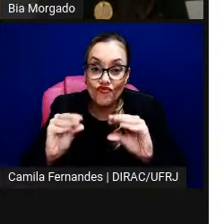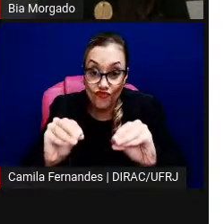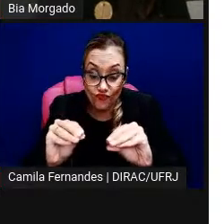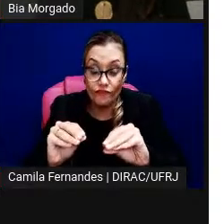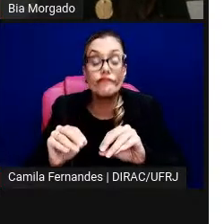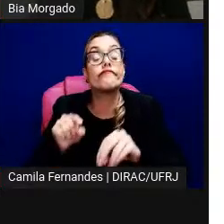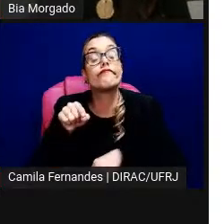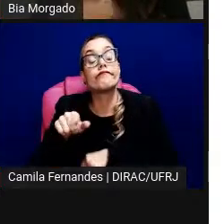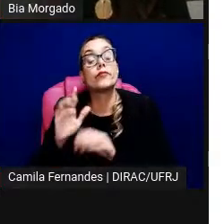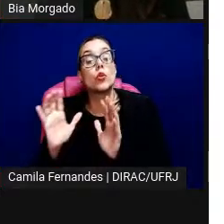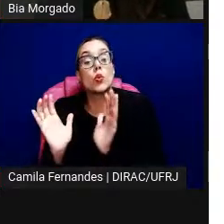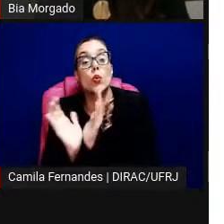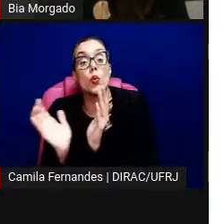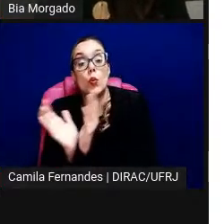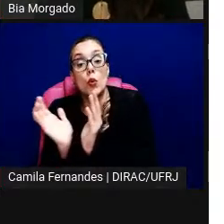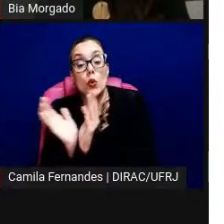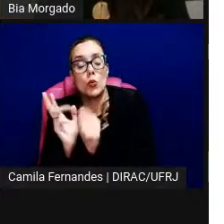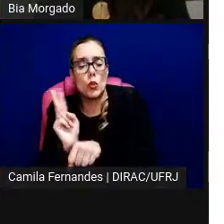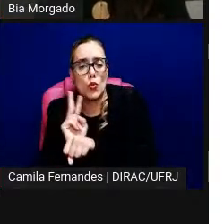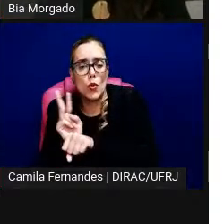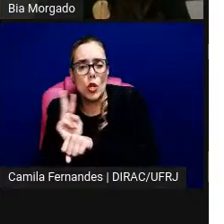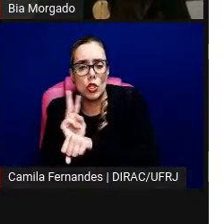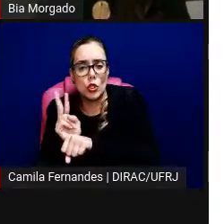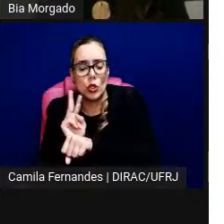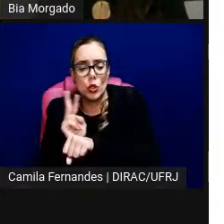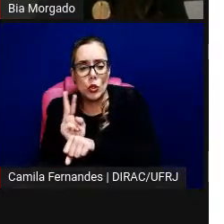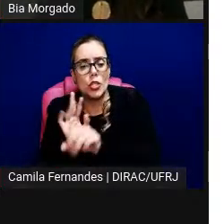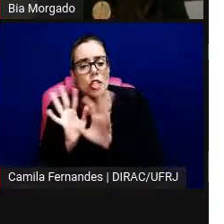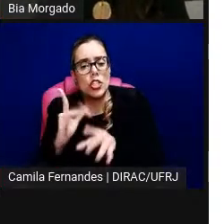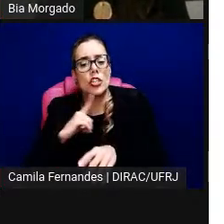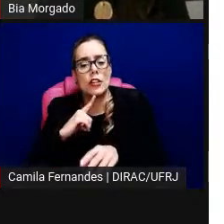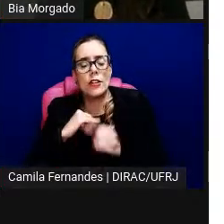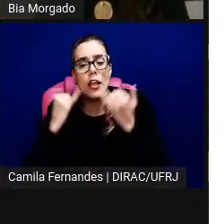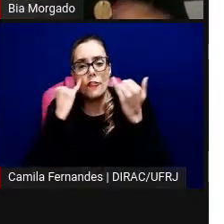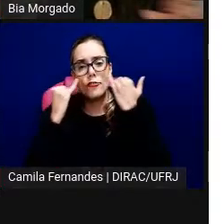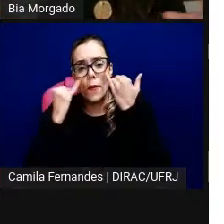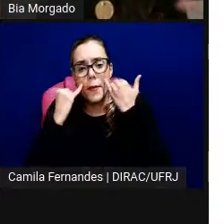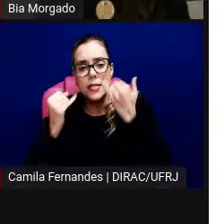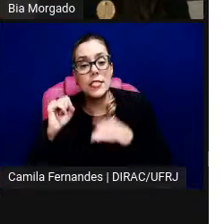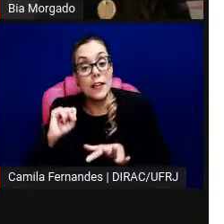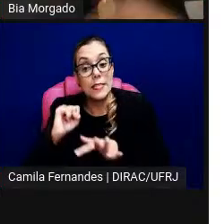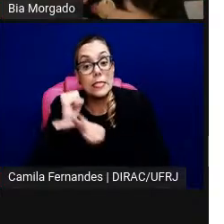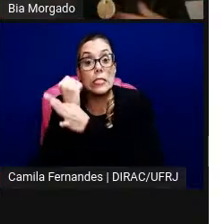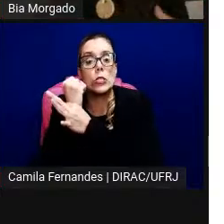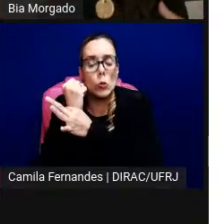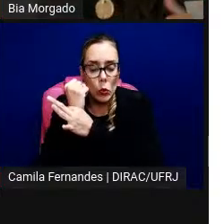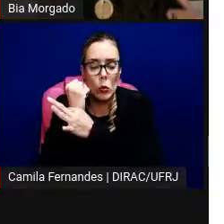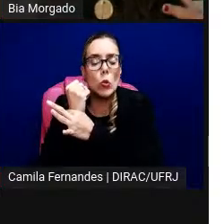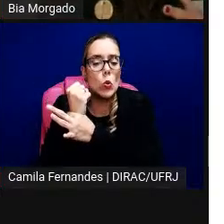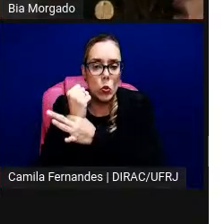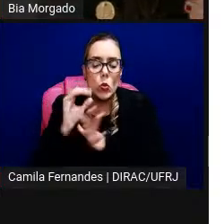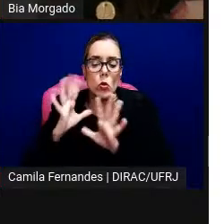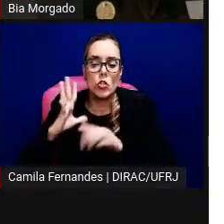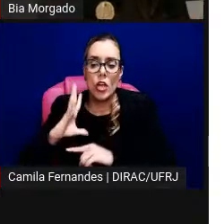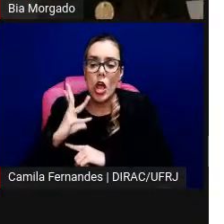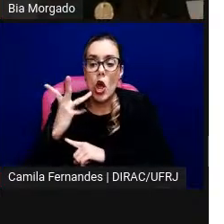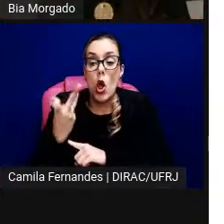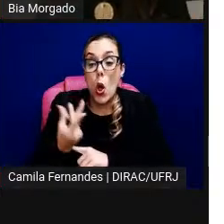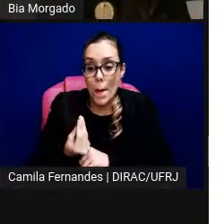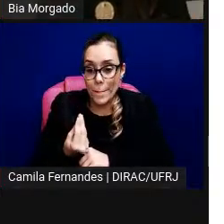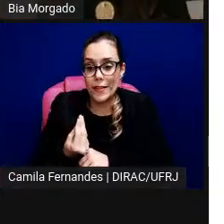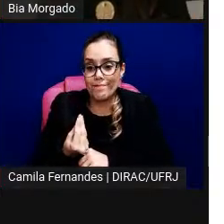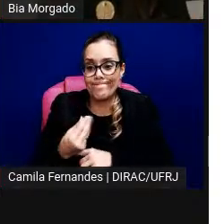saíram caro, que o seguro da obra, para a gente entender como é que essas camadas